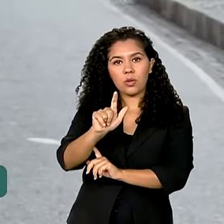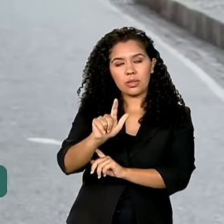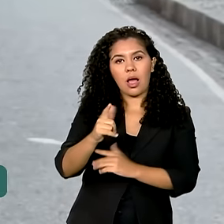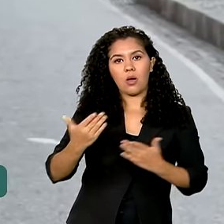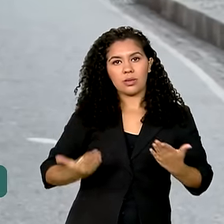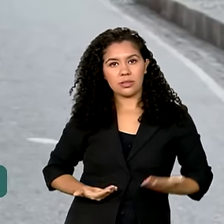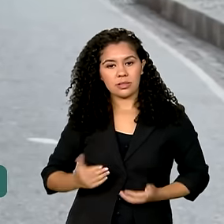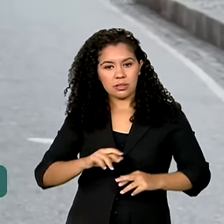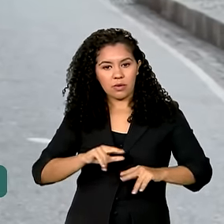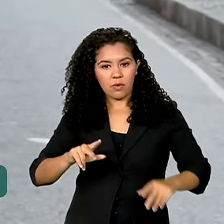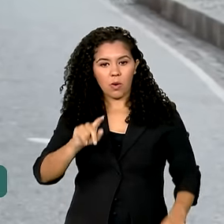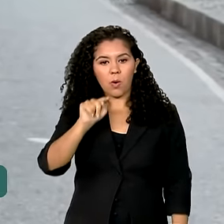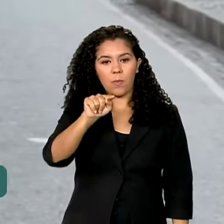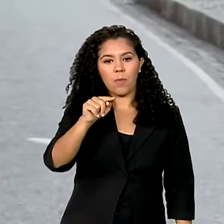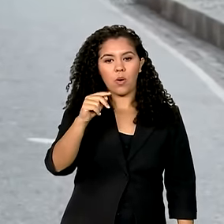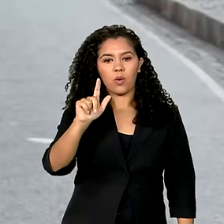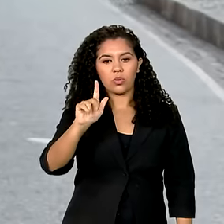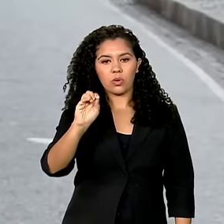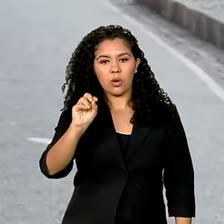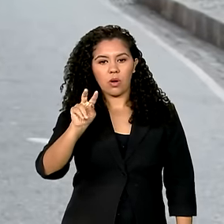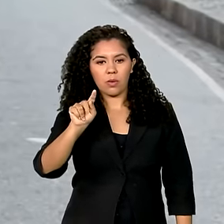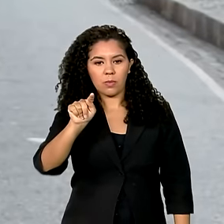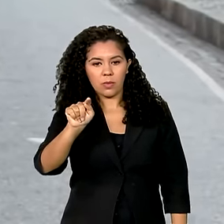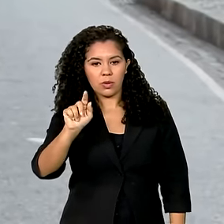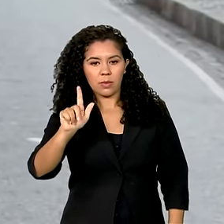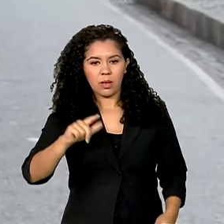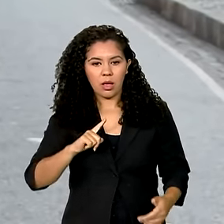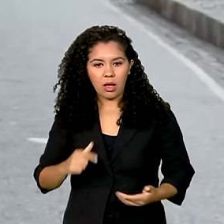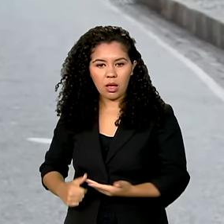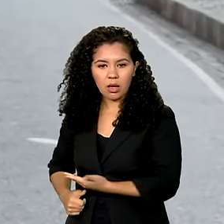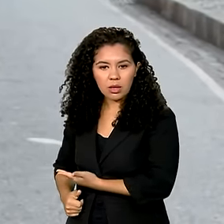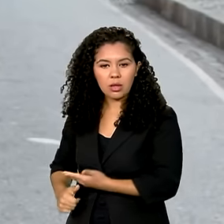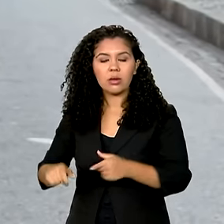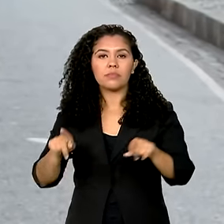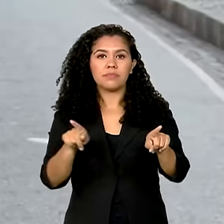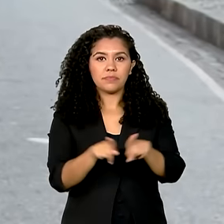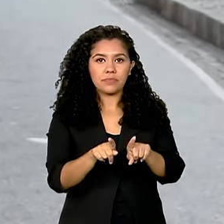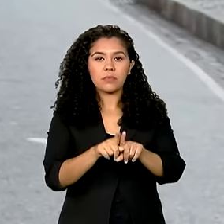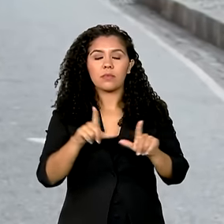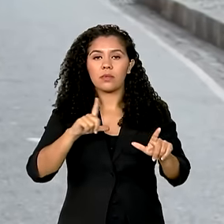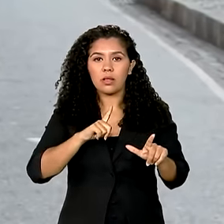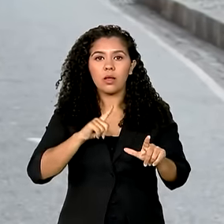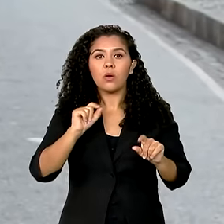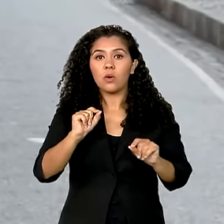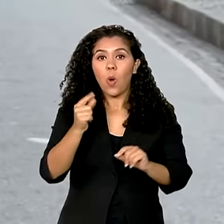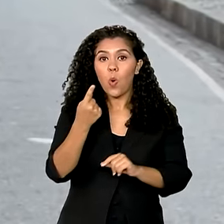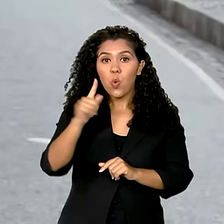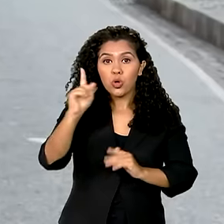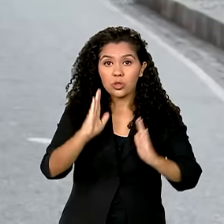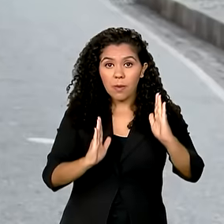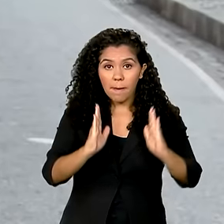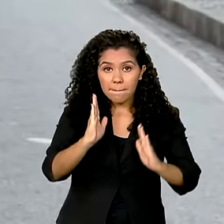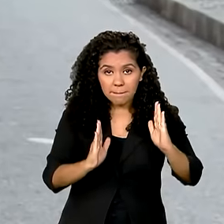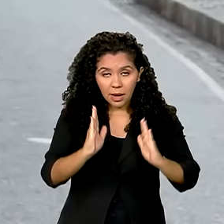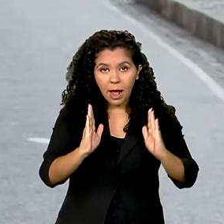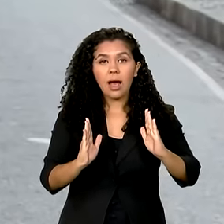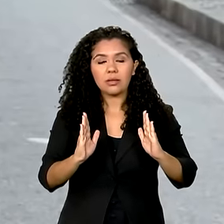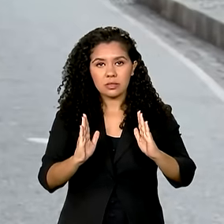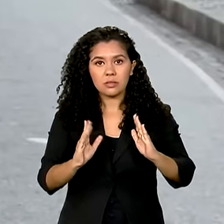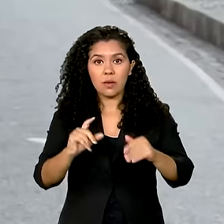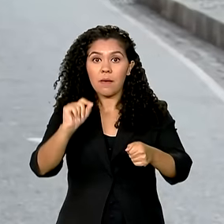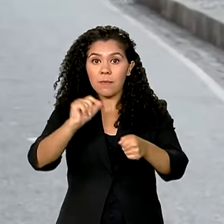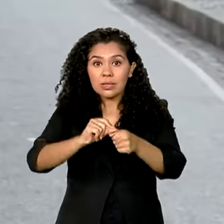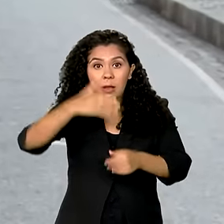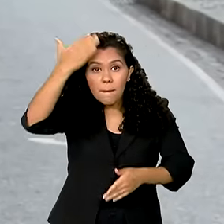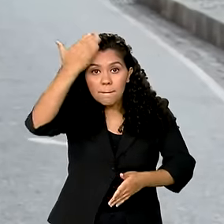.serpro.gov.br. E agora, só para reforçar, então, o último prazo para apresentar esse teste é